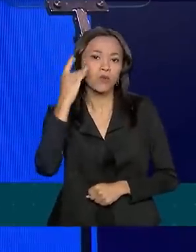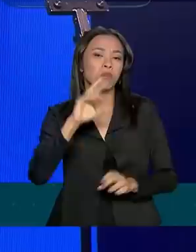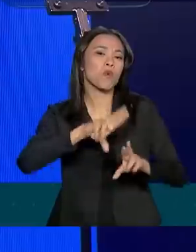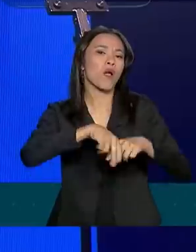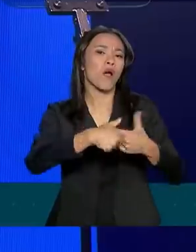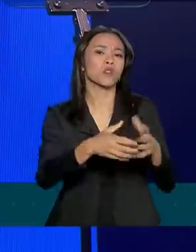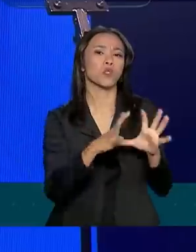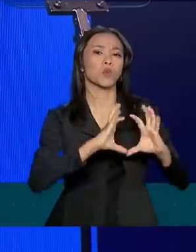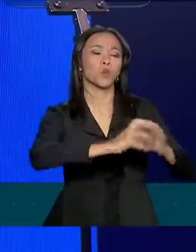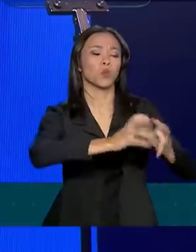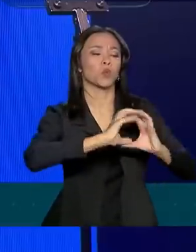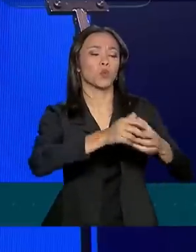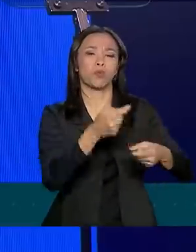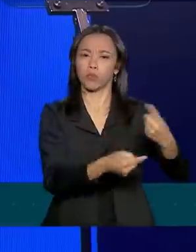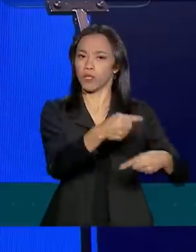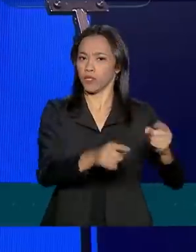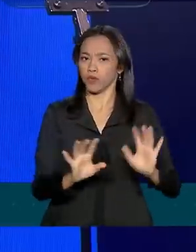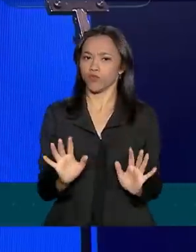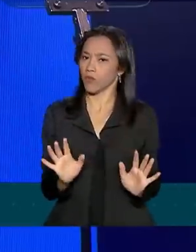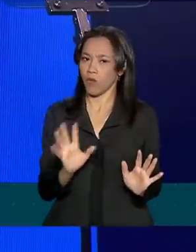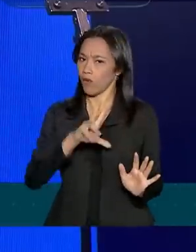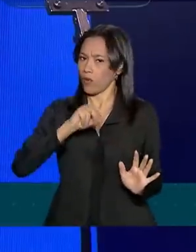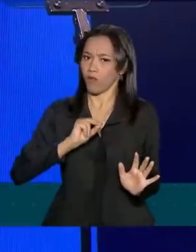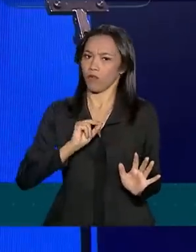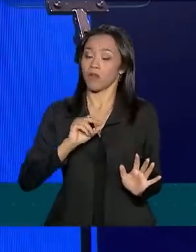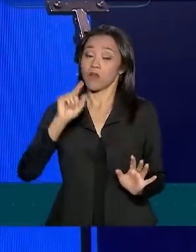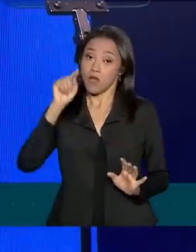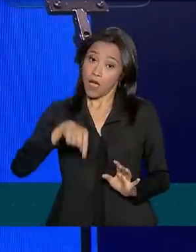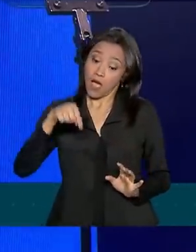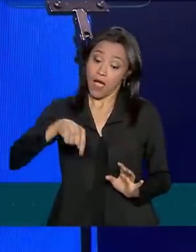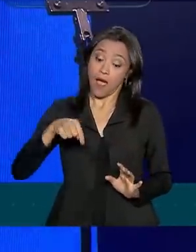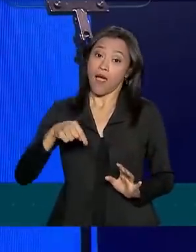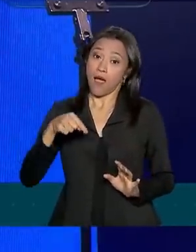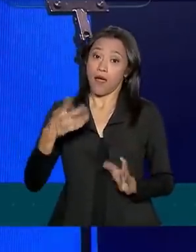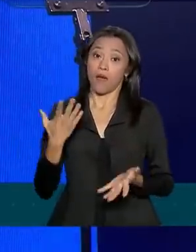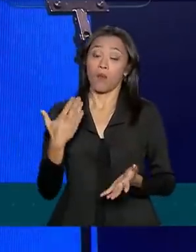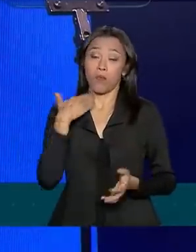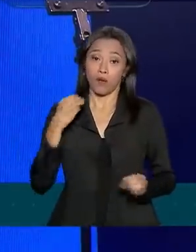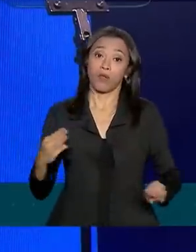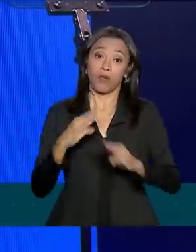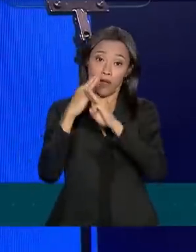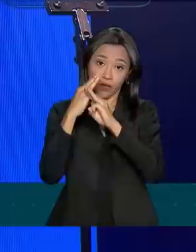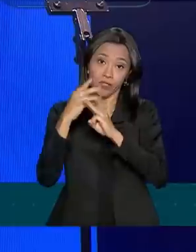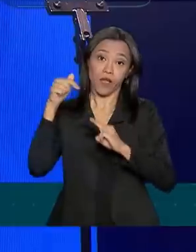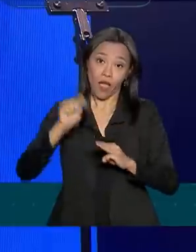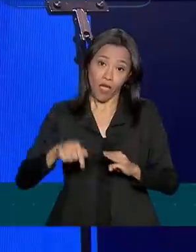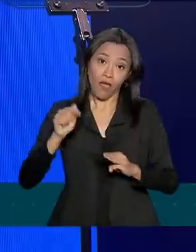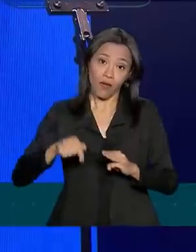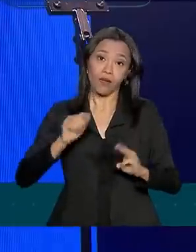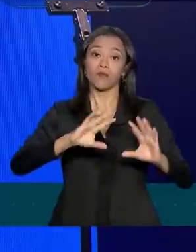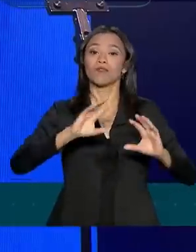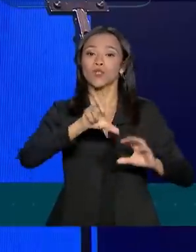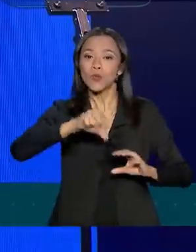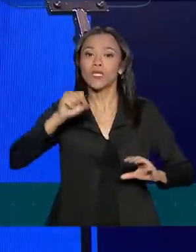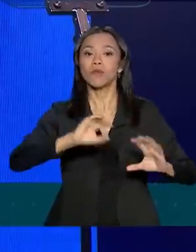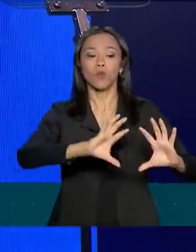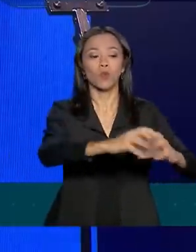imagem distorcida da Caixa era em função disso. Cada partido tinha uma diretoria,